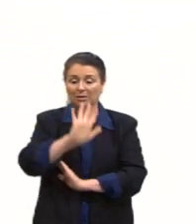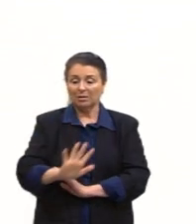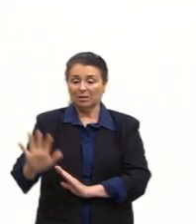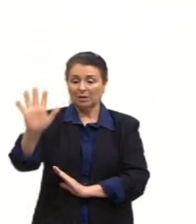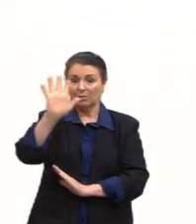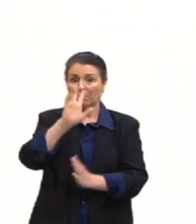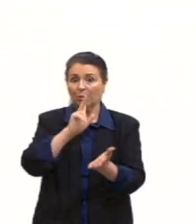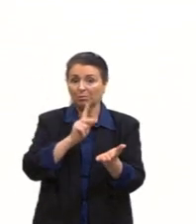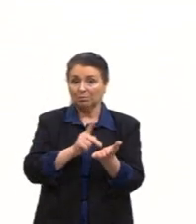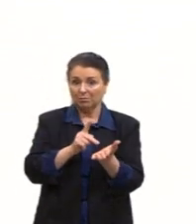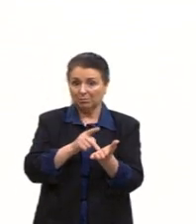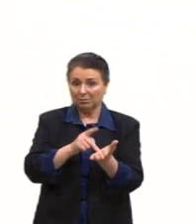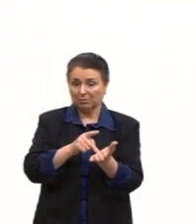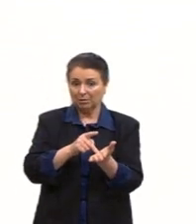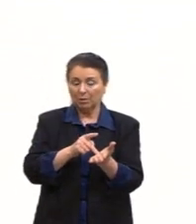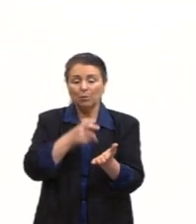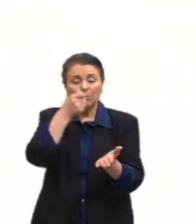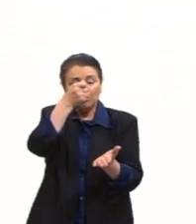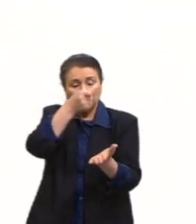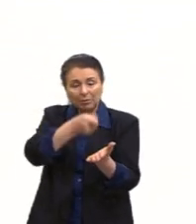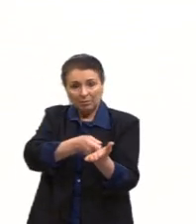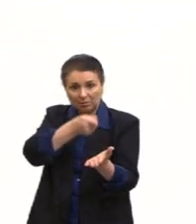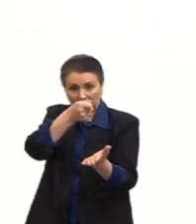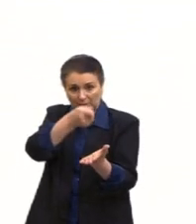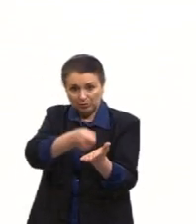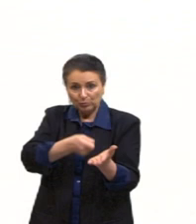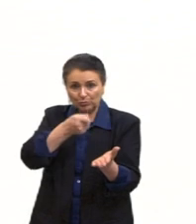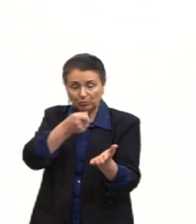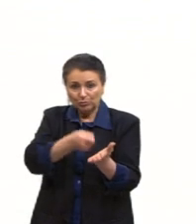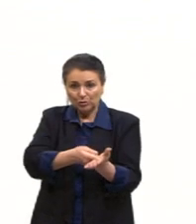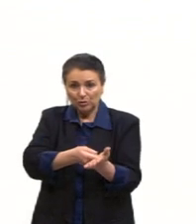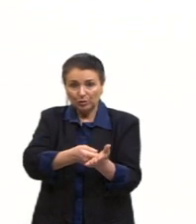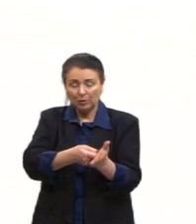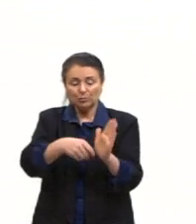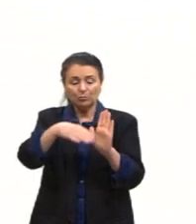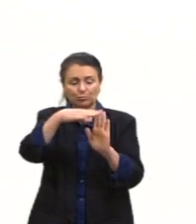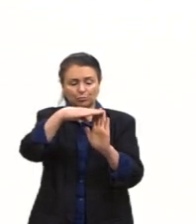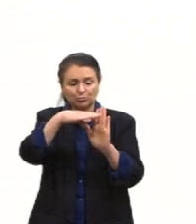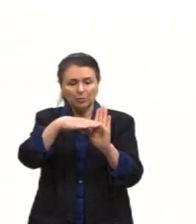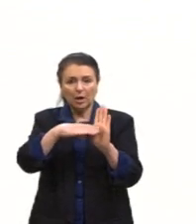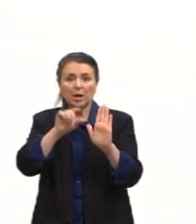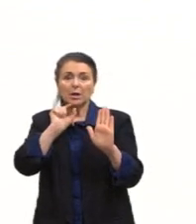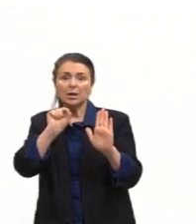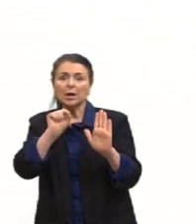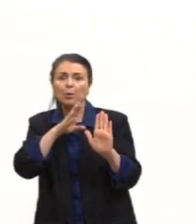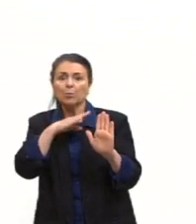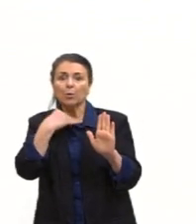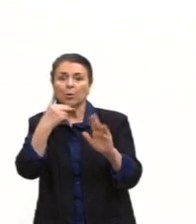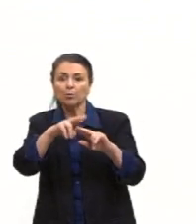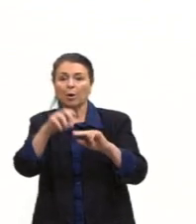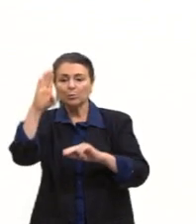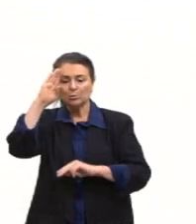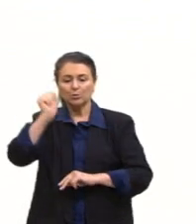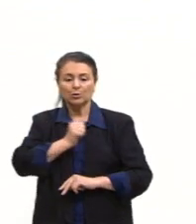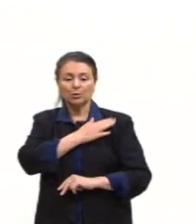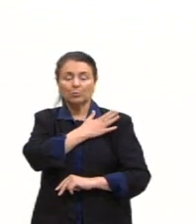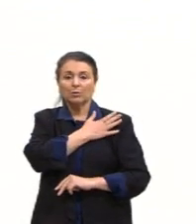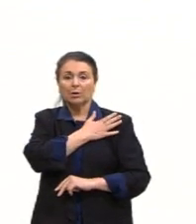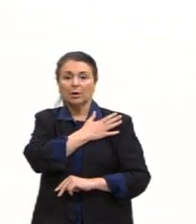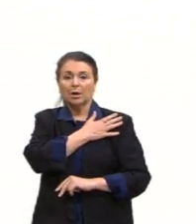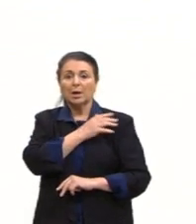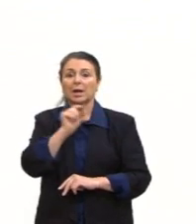Verdade. Foi exatamente uma tentativa de tentar estabelecer quem é que foi morto pela ditadura, quem é que era